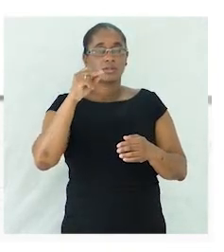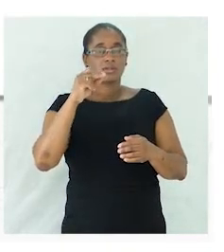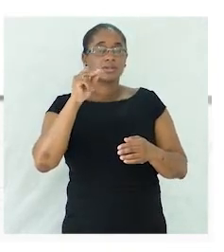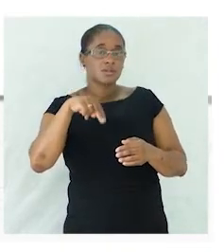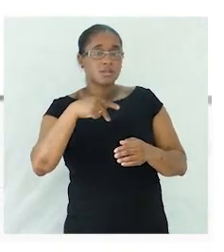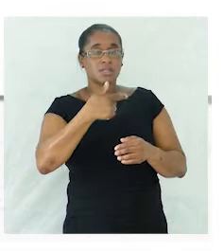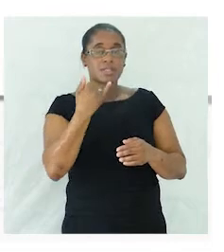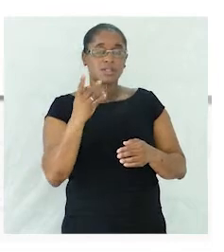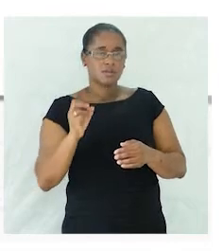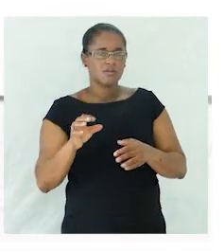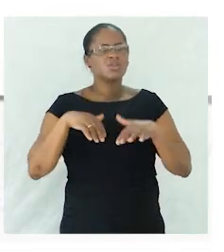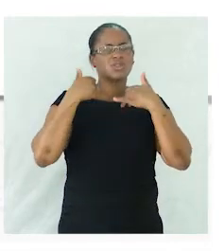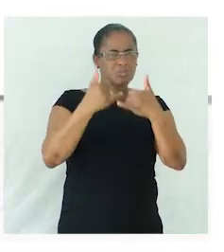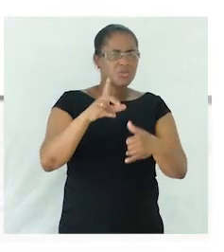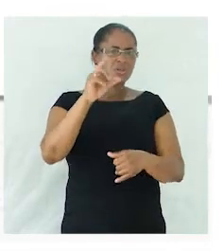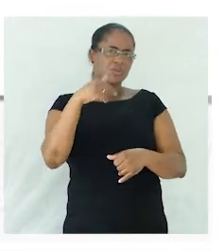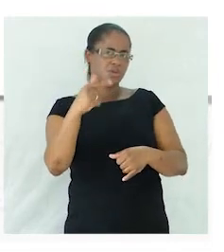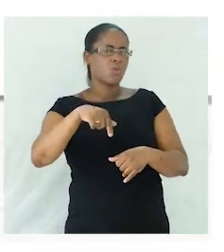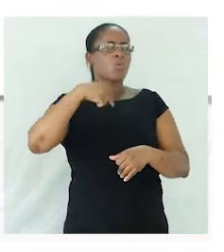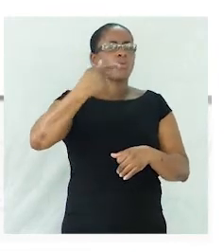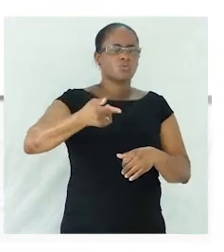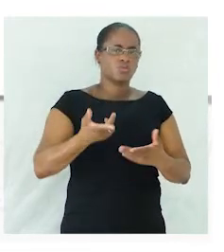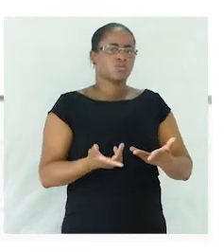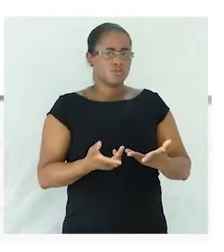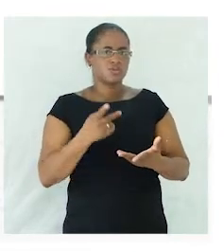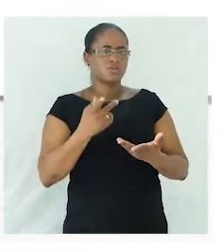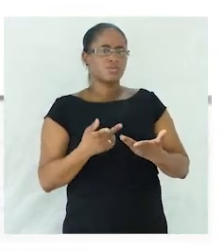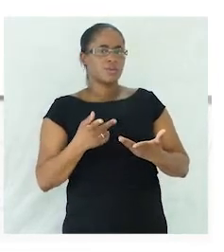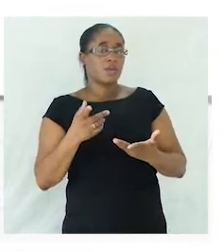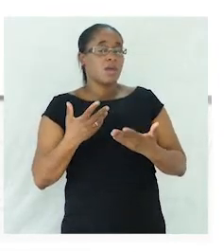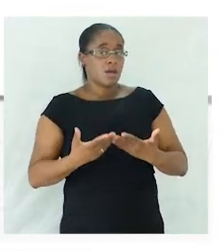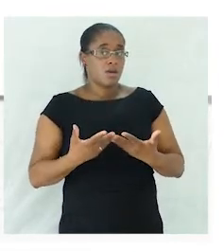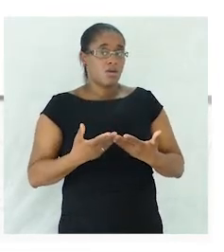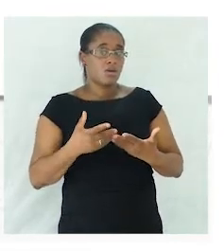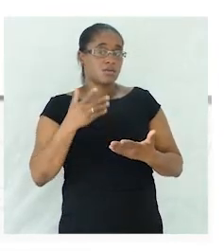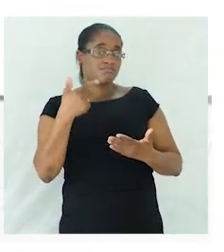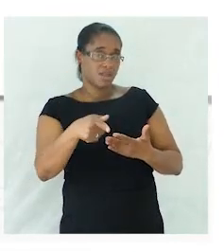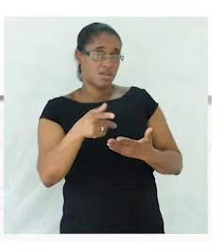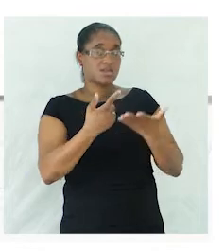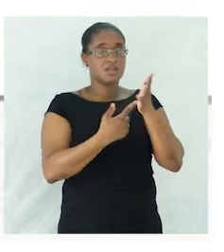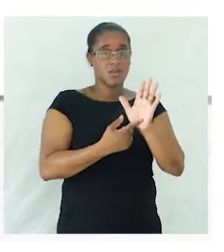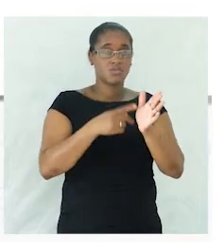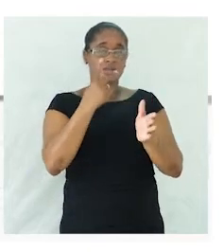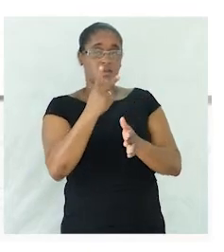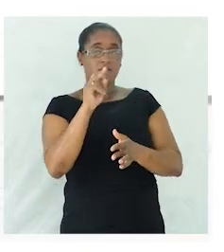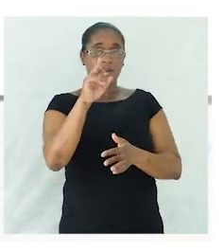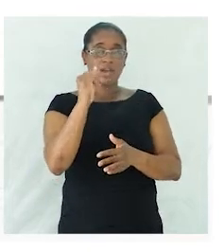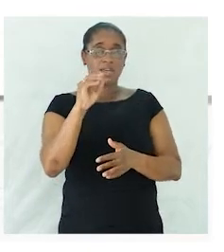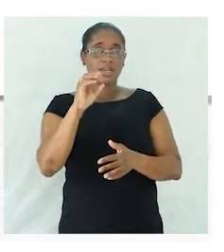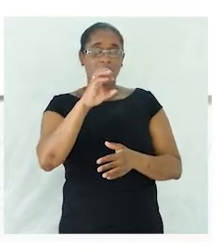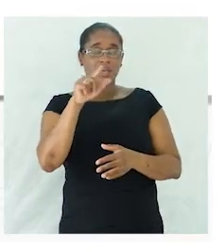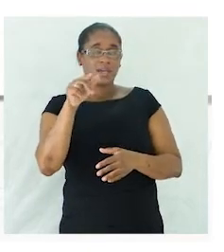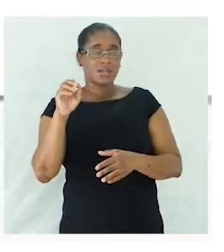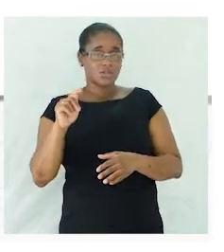outras variações não é? já agora só tenho aqui exemplos de variações do sufixo